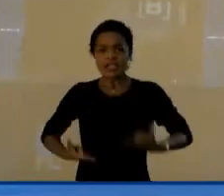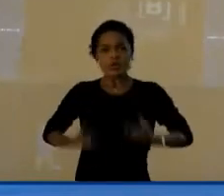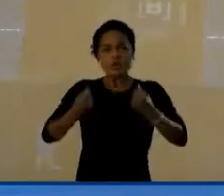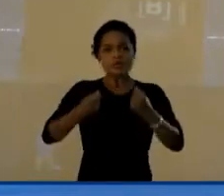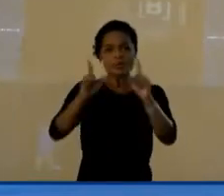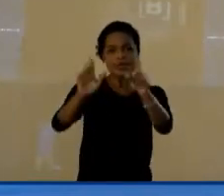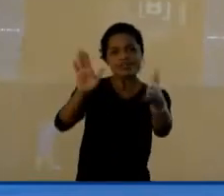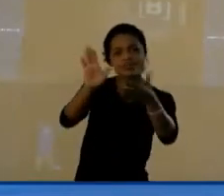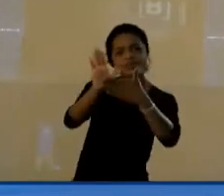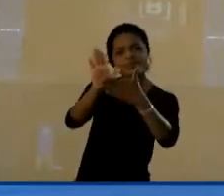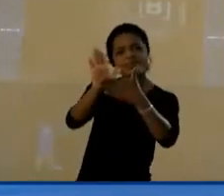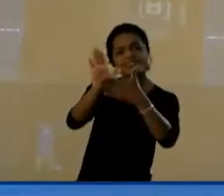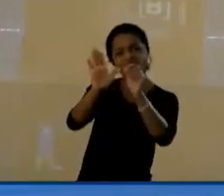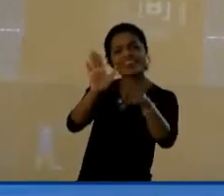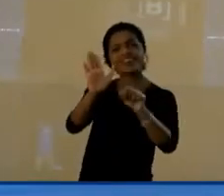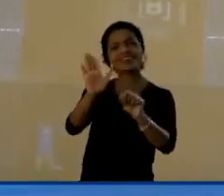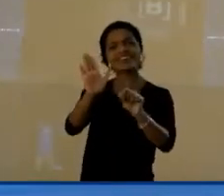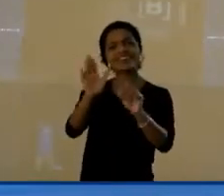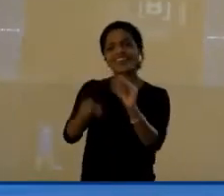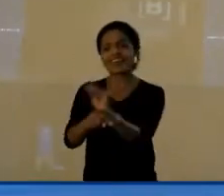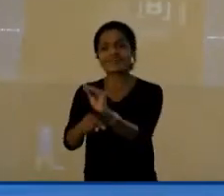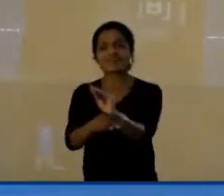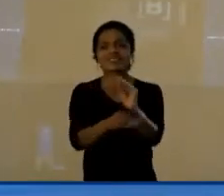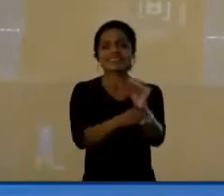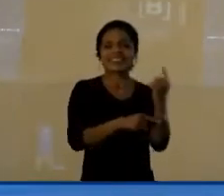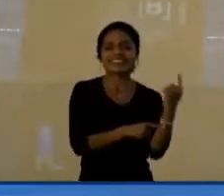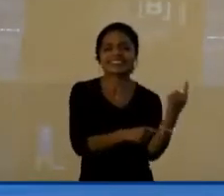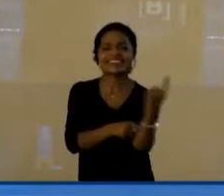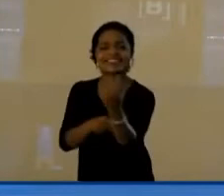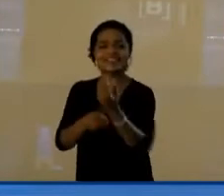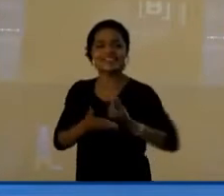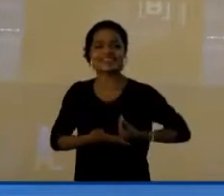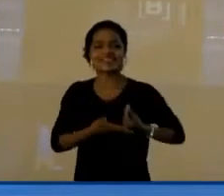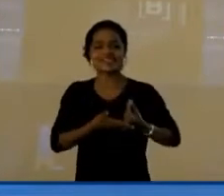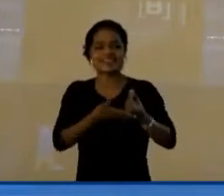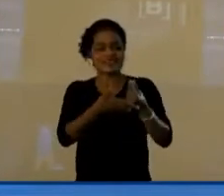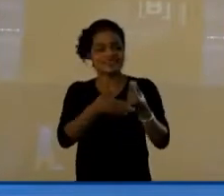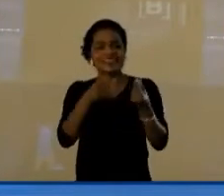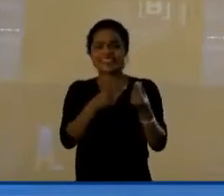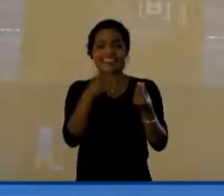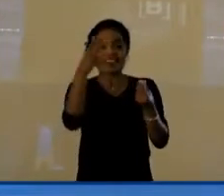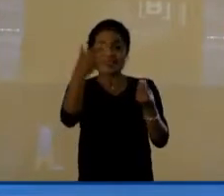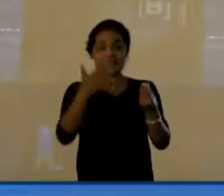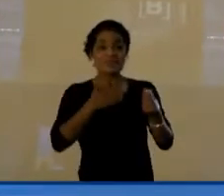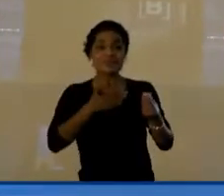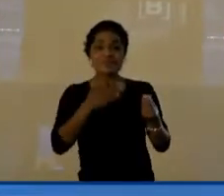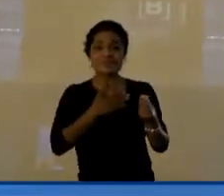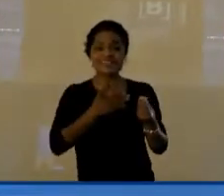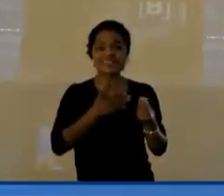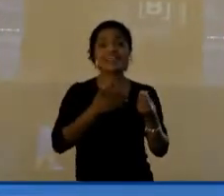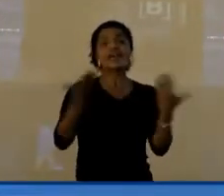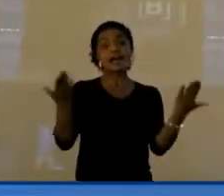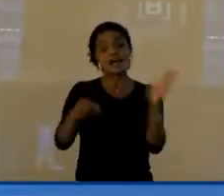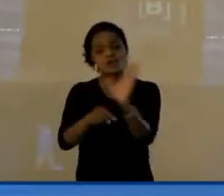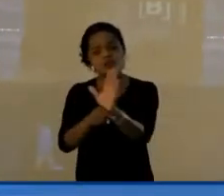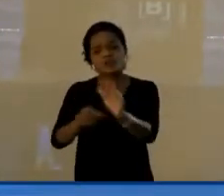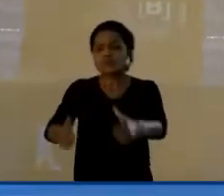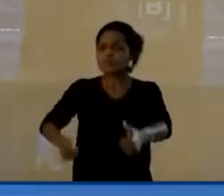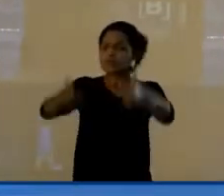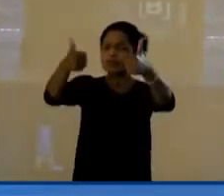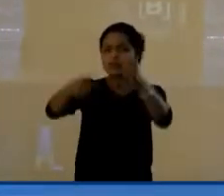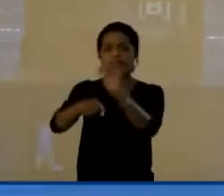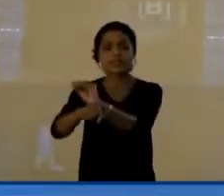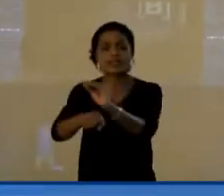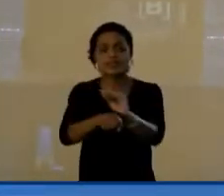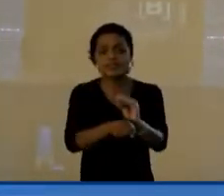propósito é cuidar das vidas dos nossos pacientes como se fossem as nossas. Oncoclínicas, oferecendo o melhor tratamento